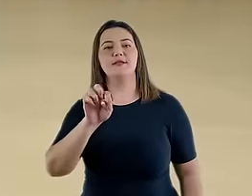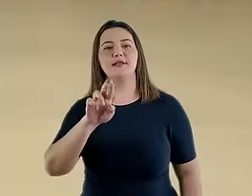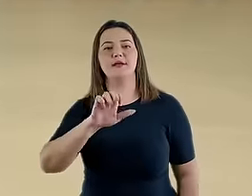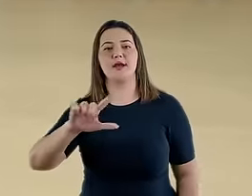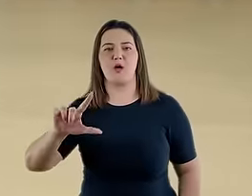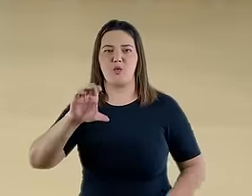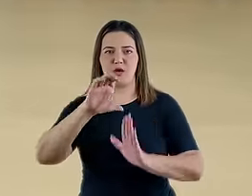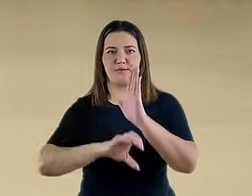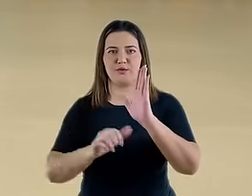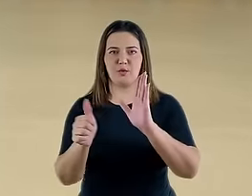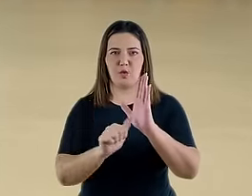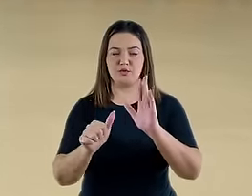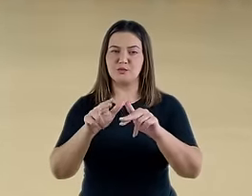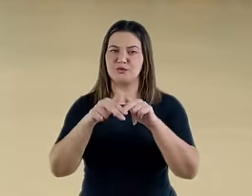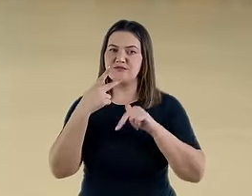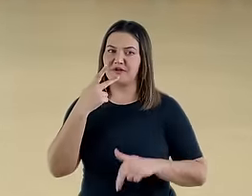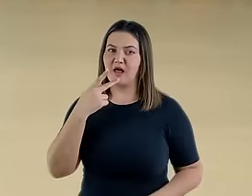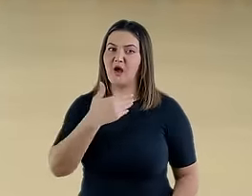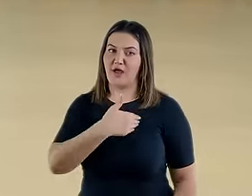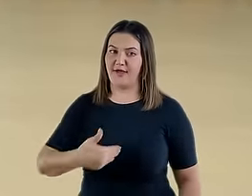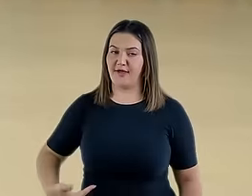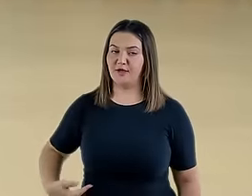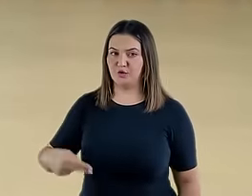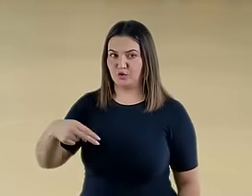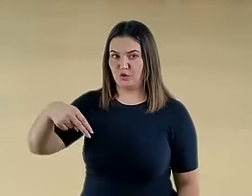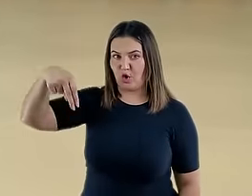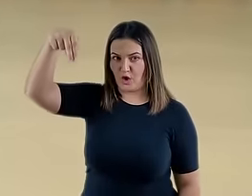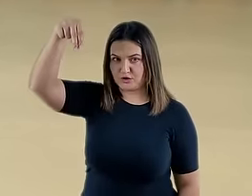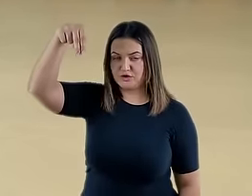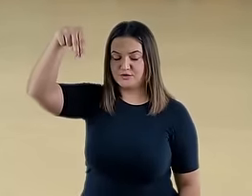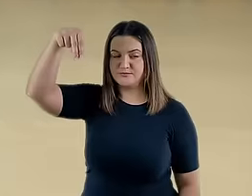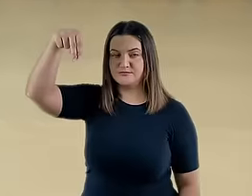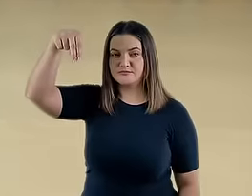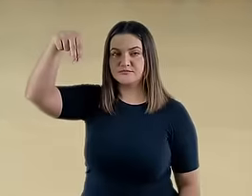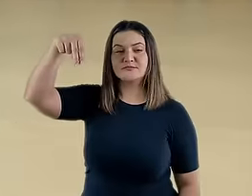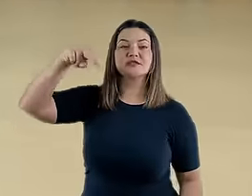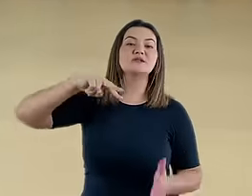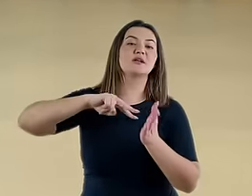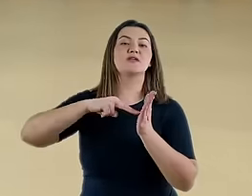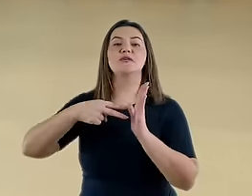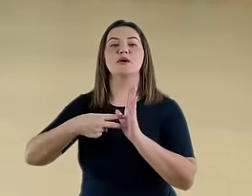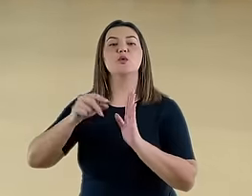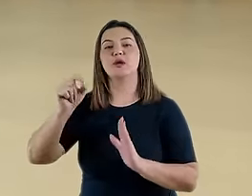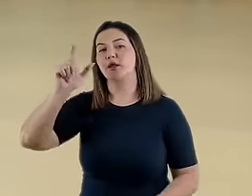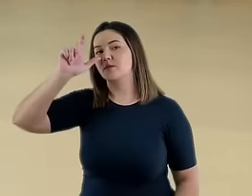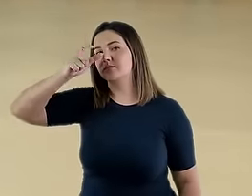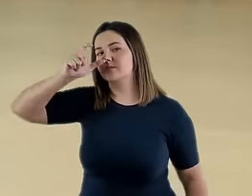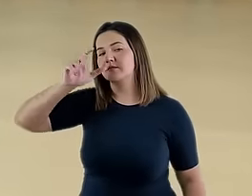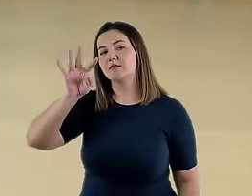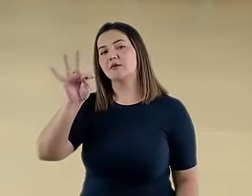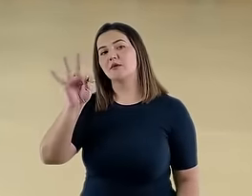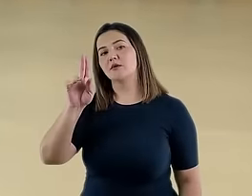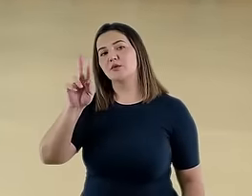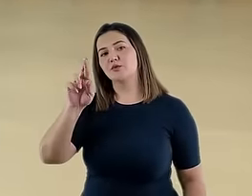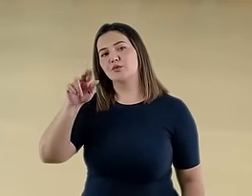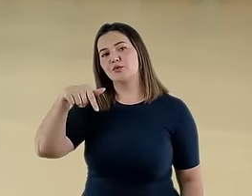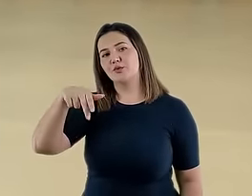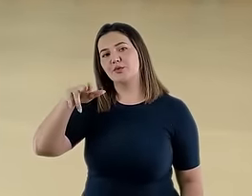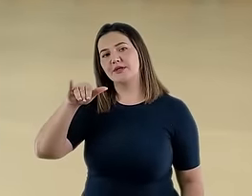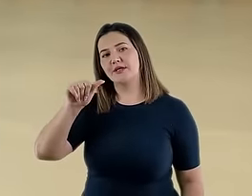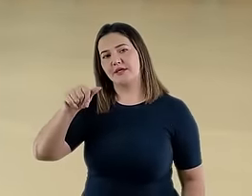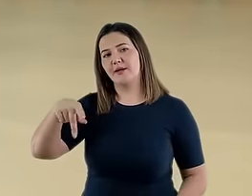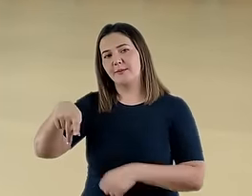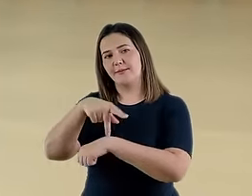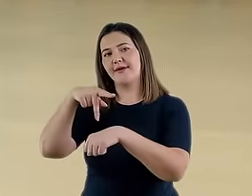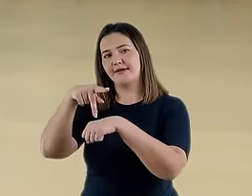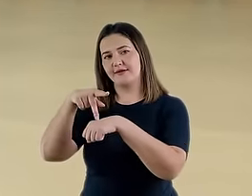Daniel. Para eles, o reino do norte, que está nos versos 40 a 46, seria representado como a Turquia, isto é, o império